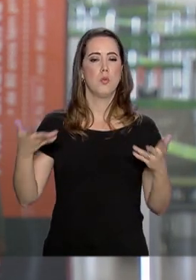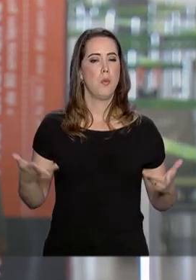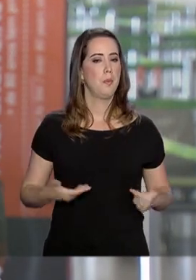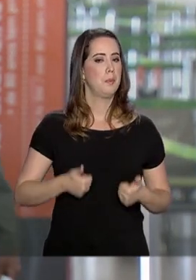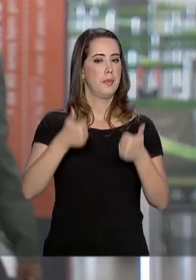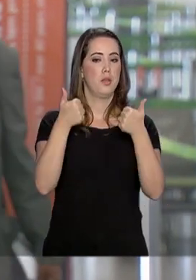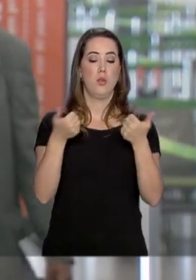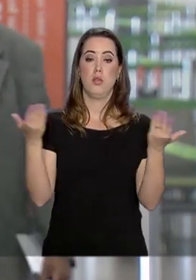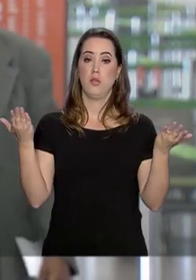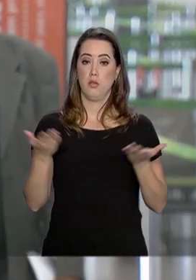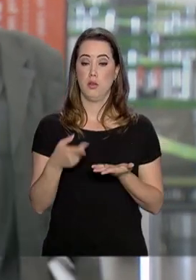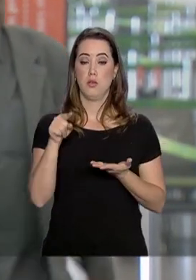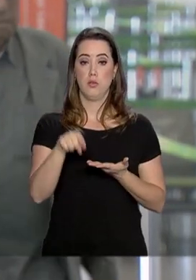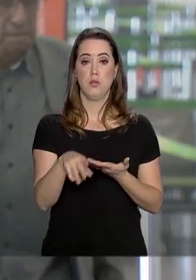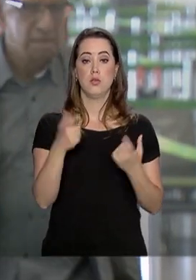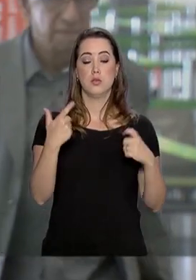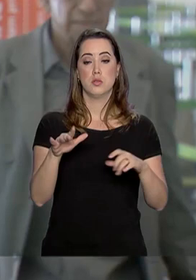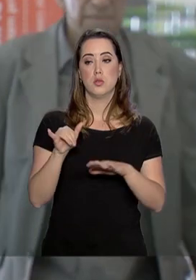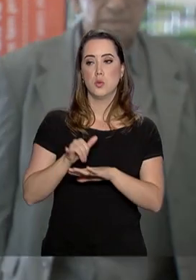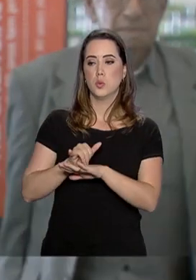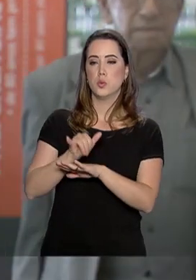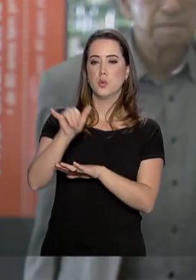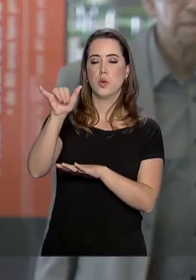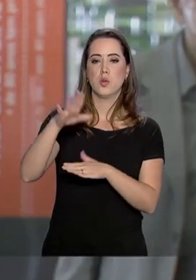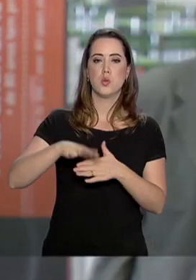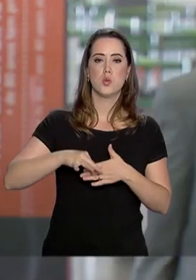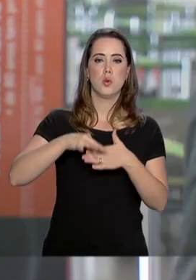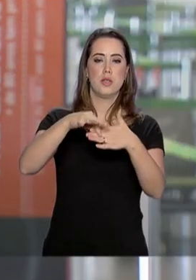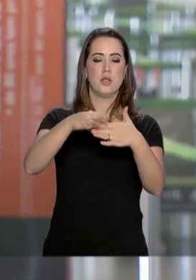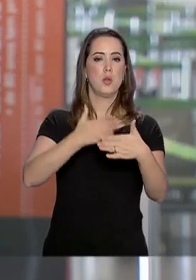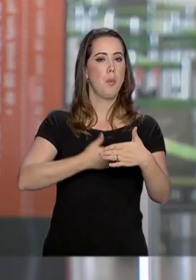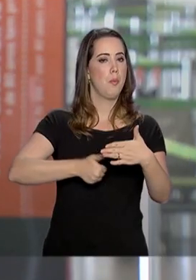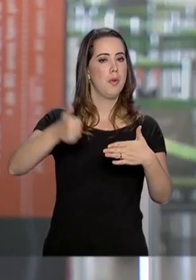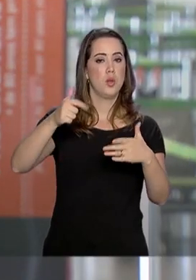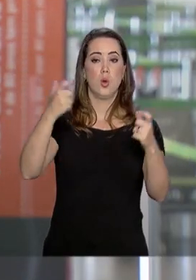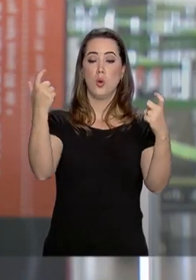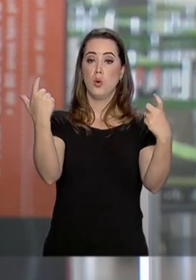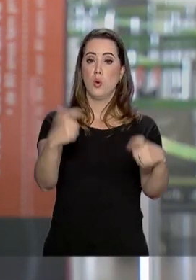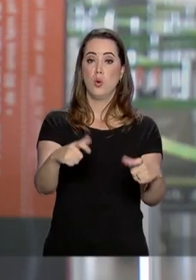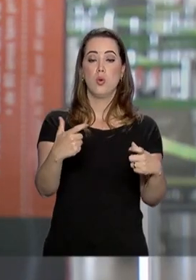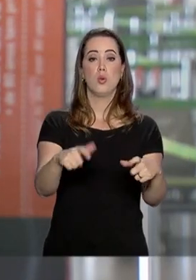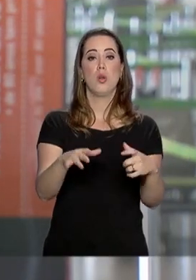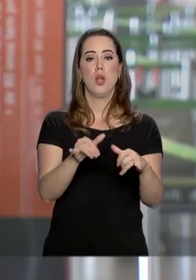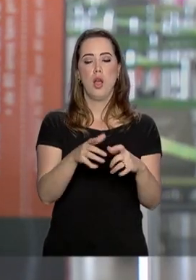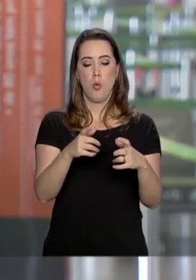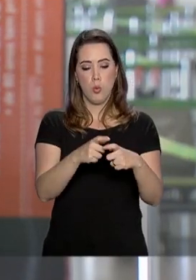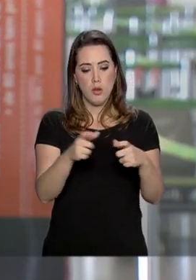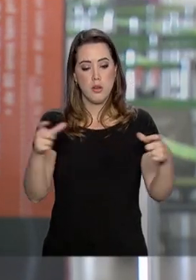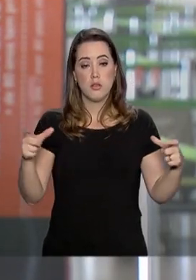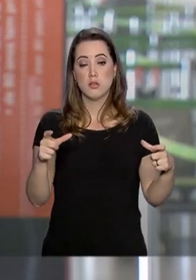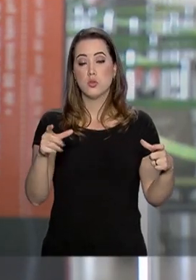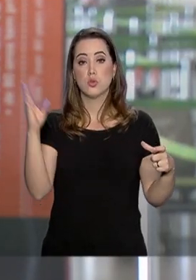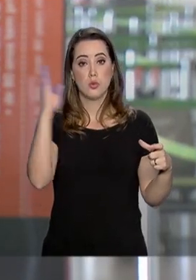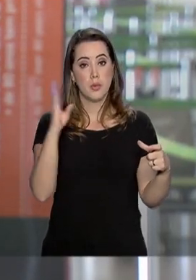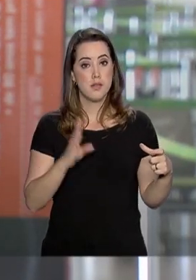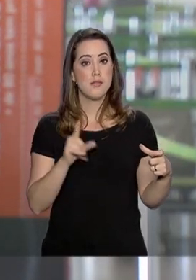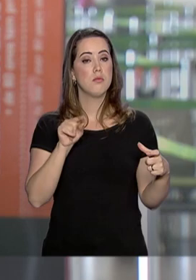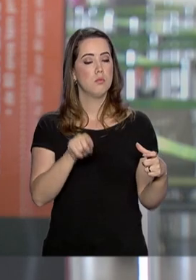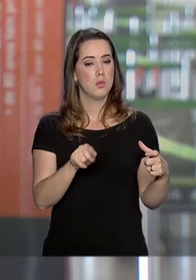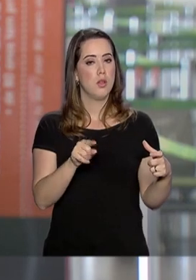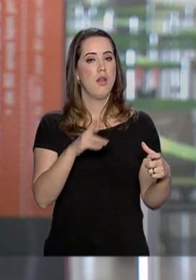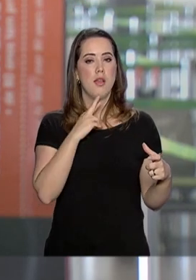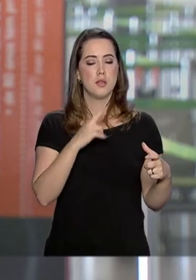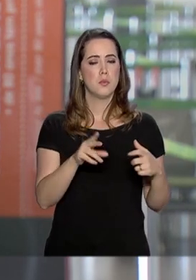qualidade. E agora, este aeroporto foi eleito o melhor terminal aéreo de grande porte do Brasil. O resultado